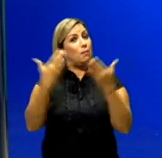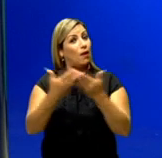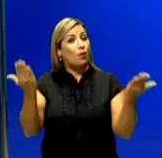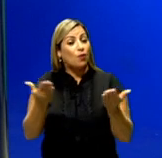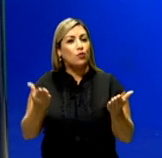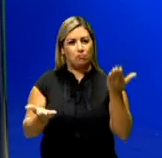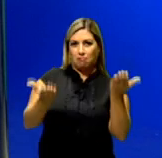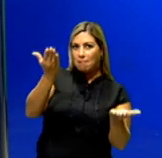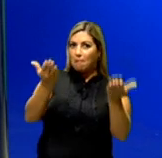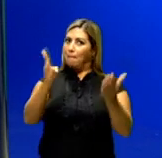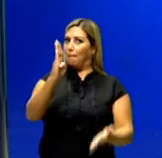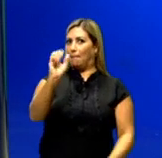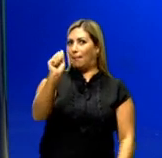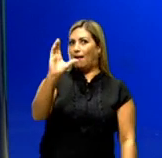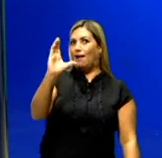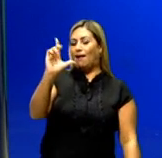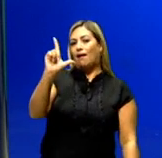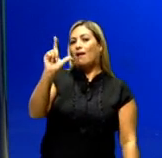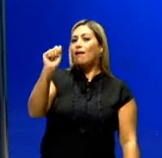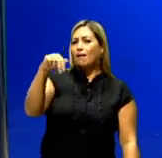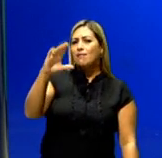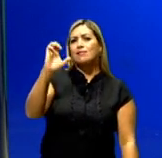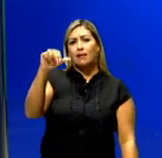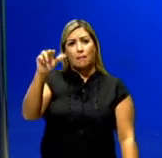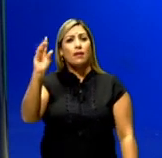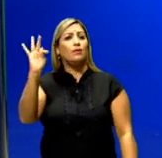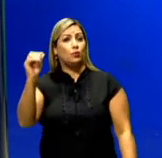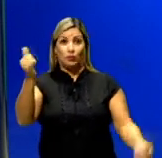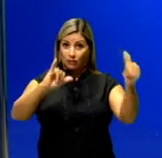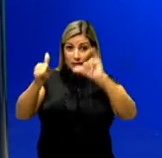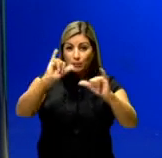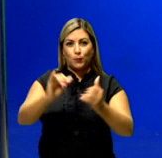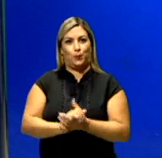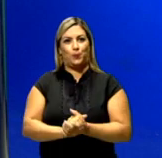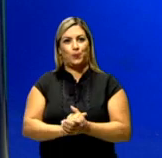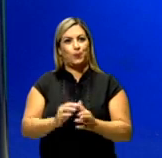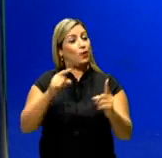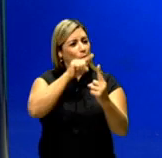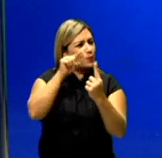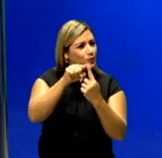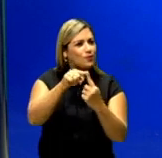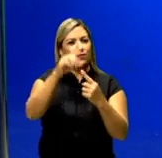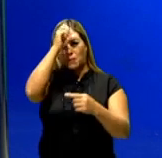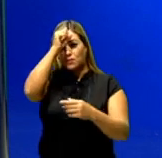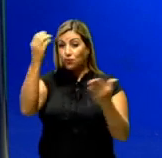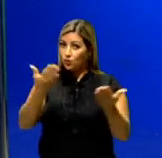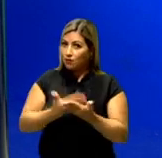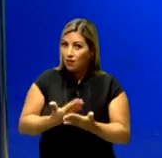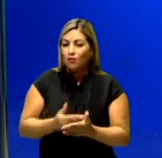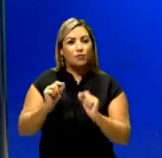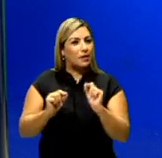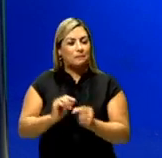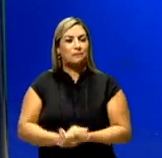balanceamento de equações químicas, muito bacana. A expectativa de aprendizagem para essa aula